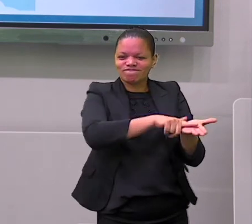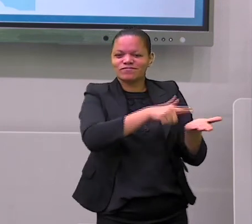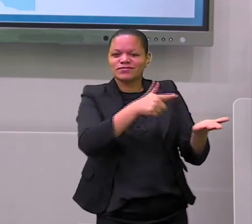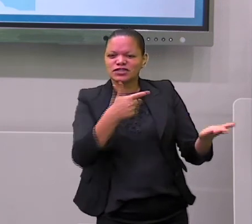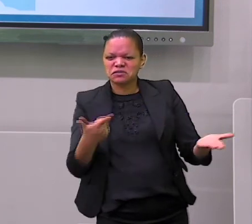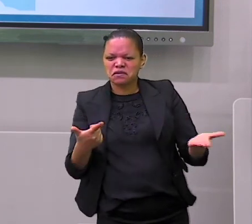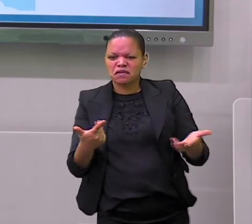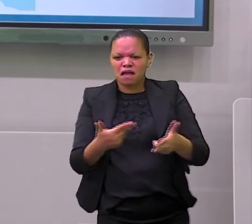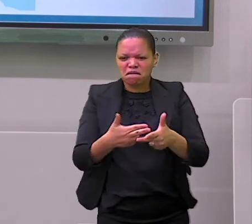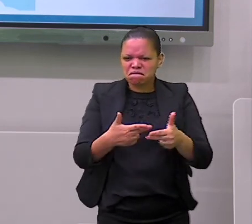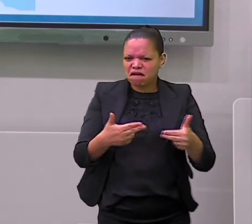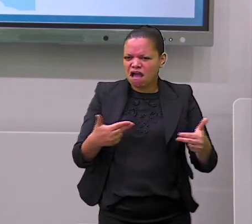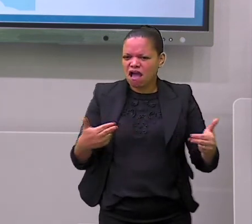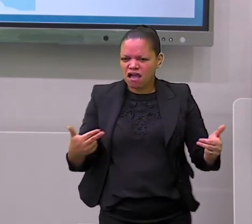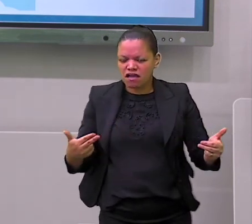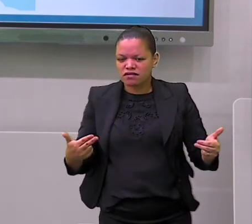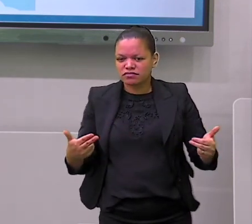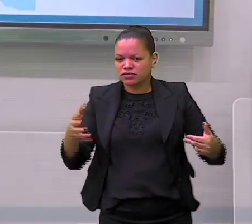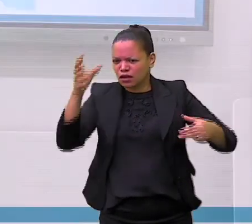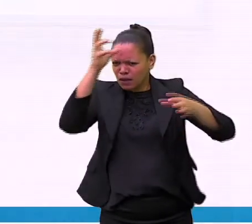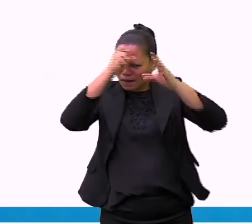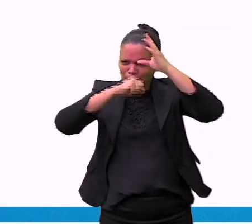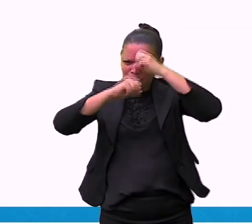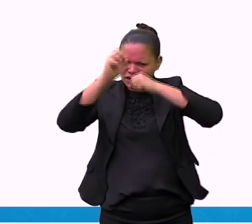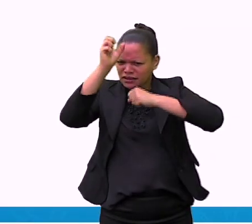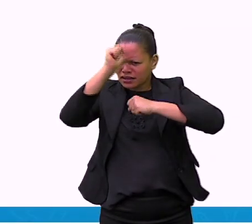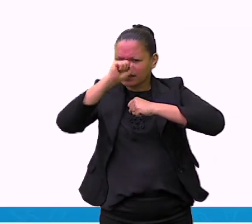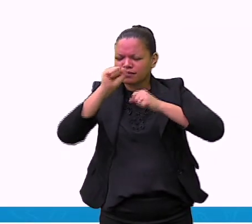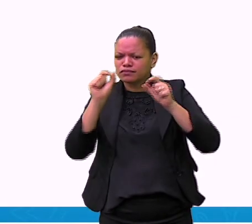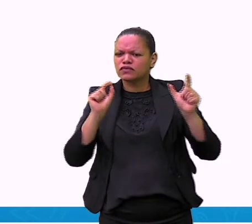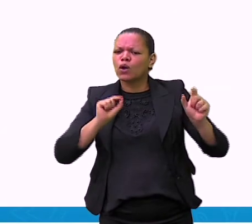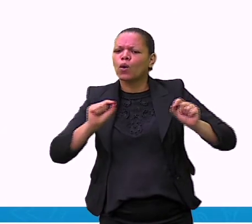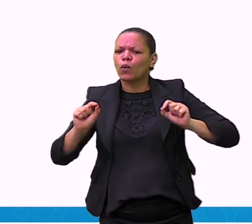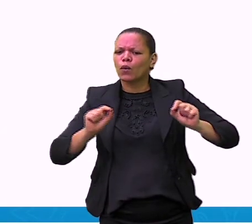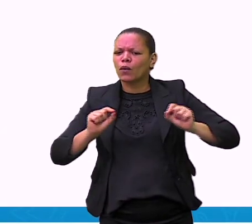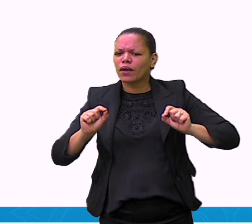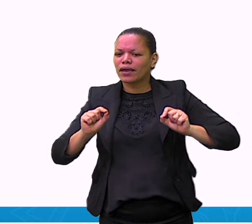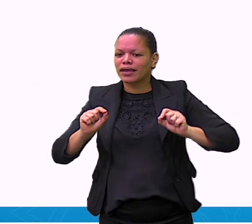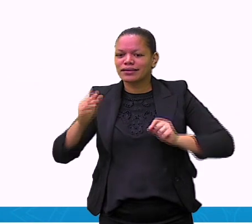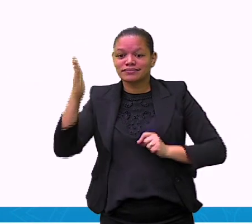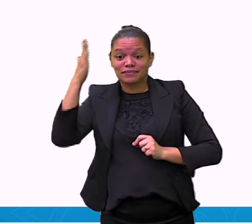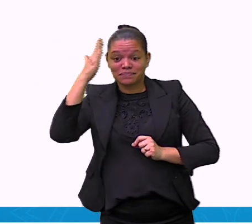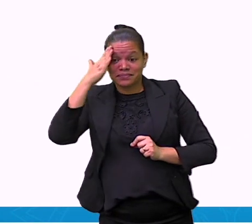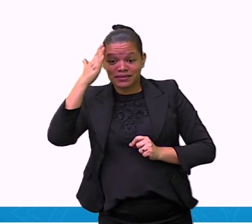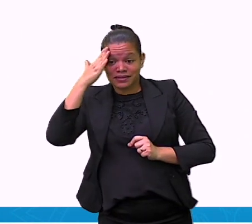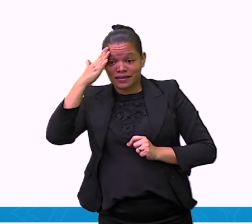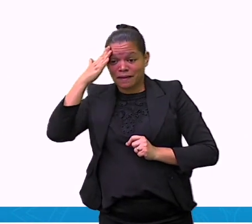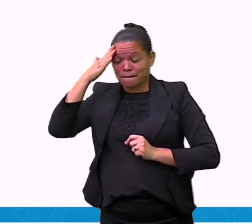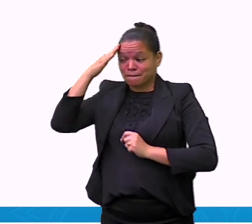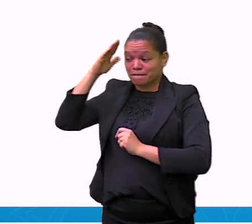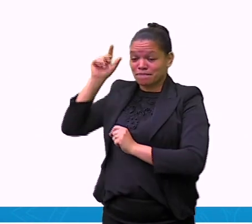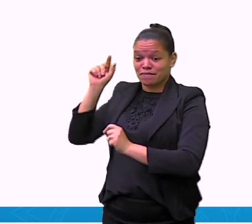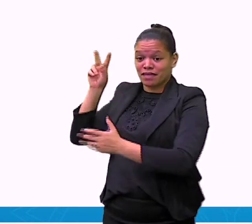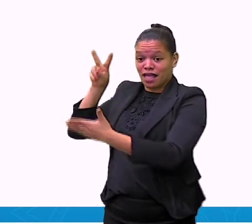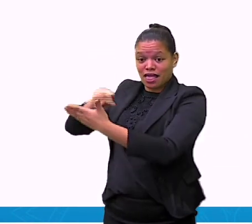jornal. E o nosso aprendizado de hoje? Nós aprendemos a ler, interpretar com a